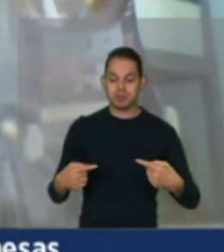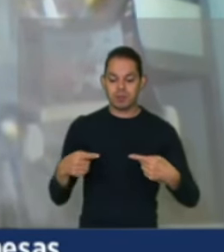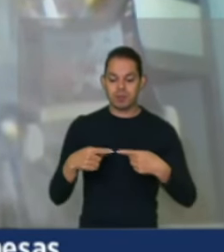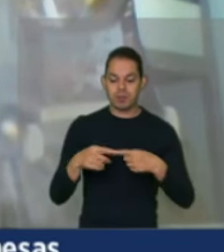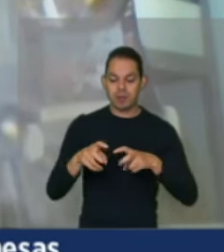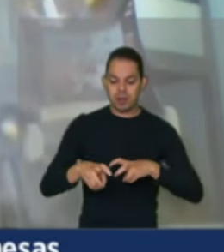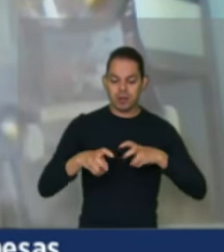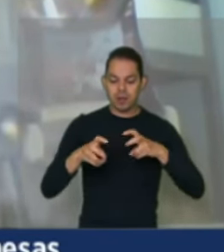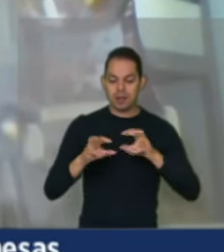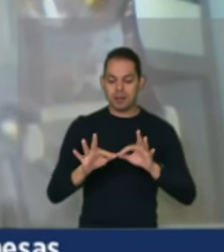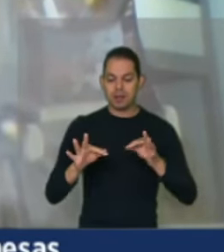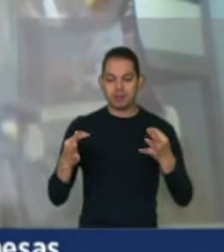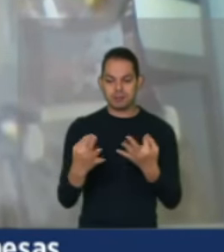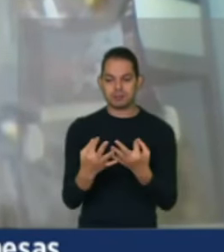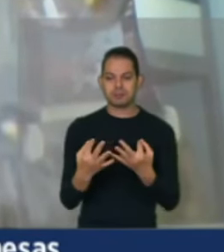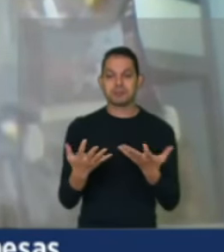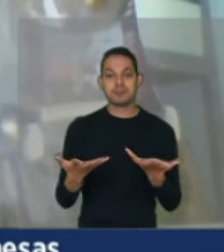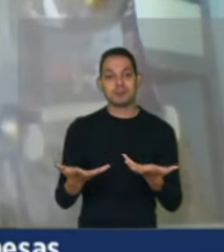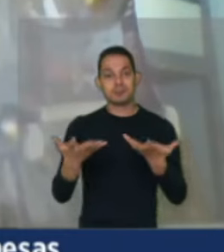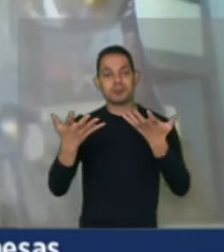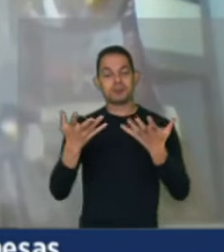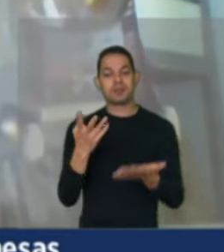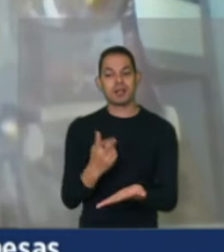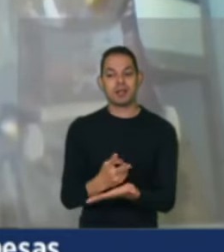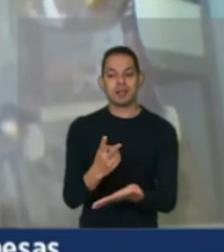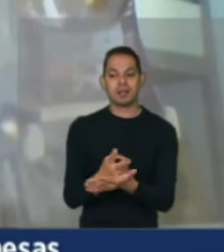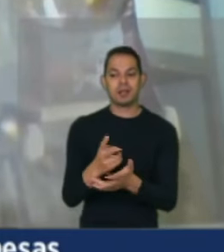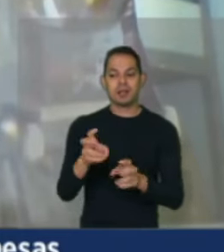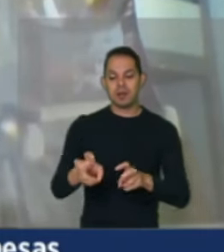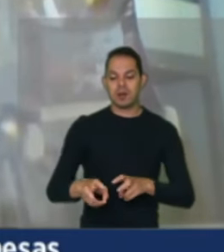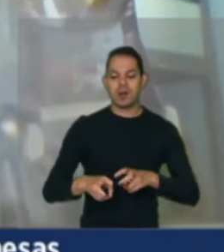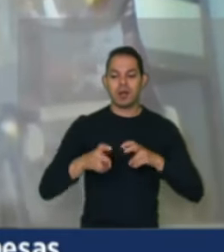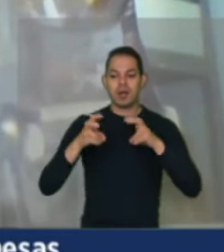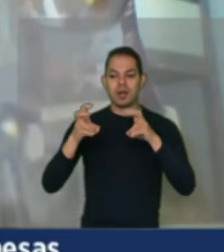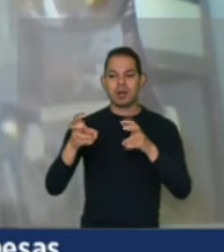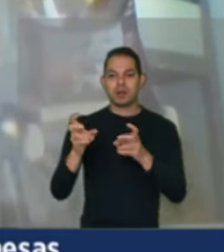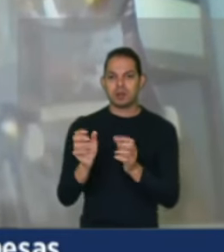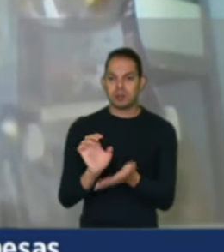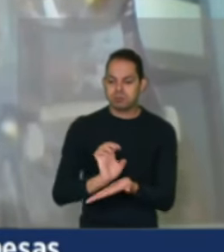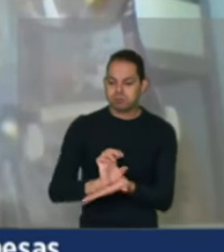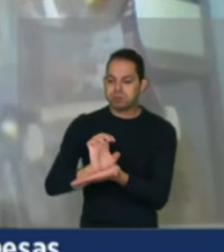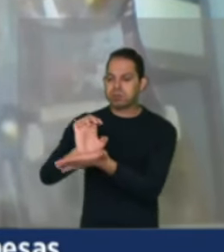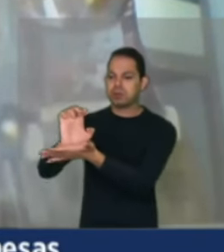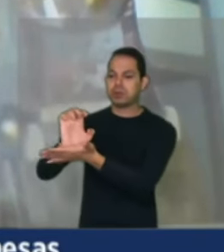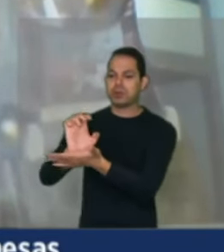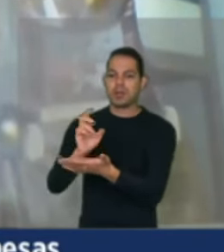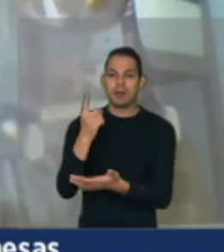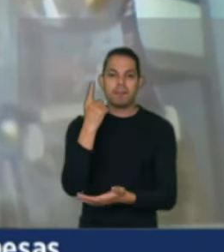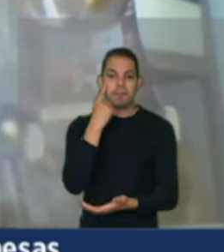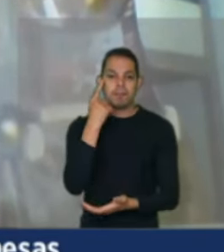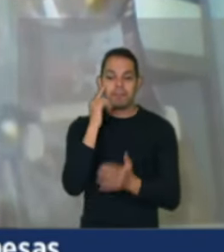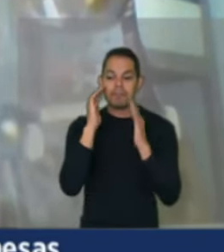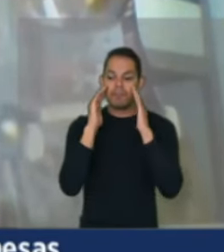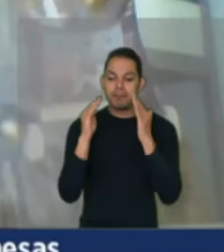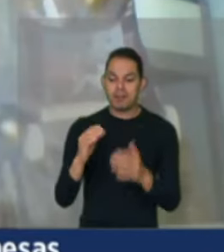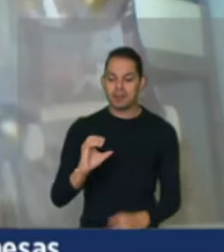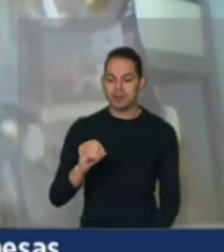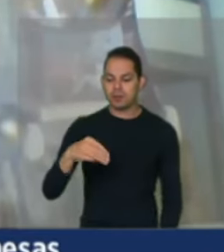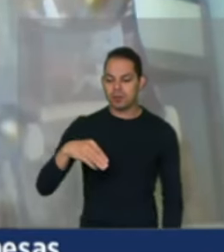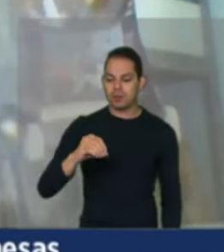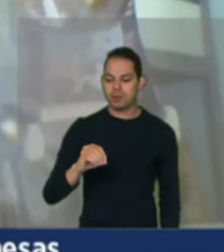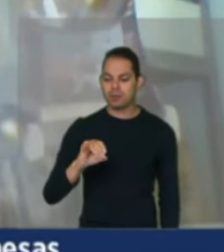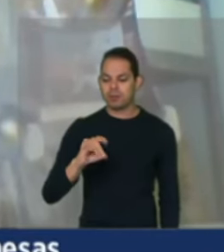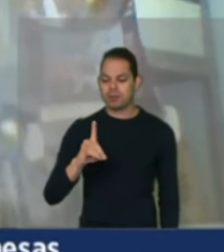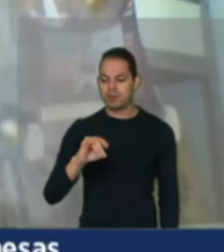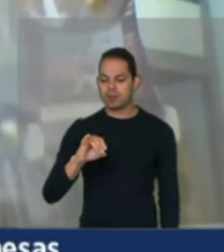fortalecendo cada vez mais uma agricultura de exportação, pensando em commodities altamente envenenadas,